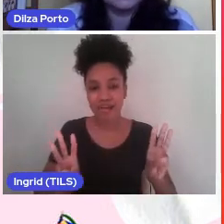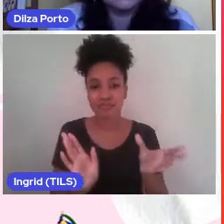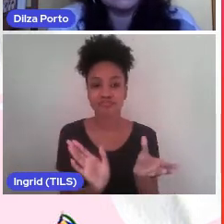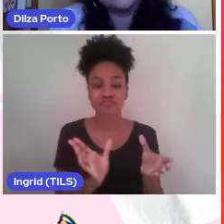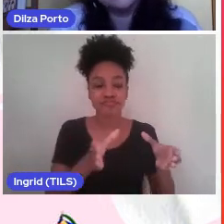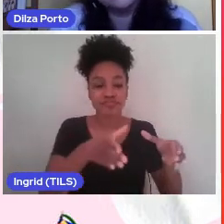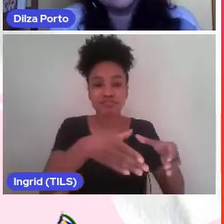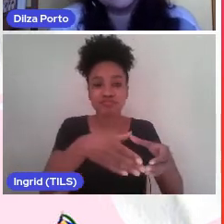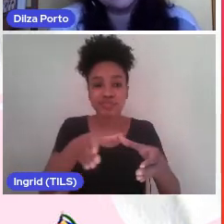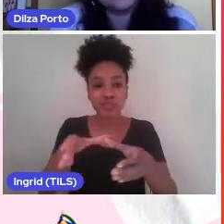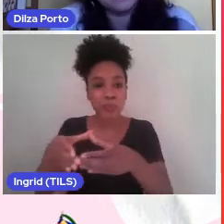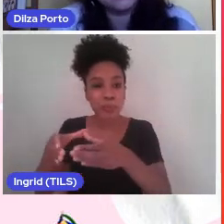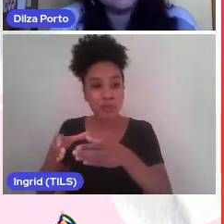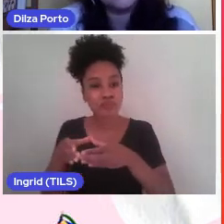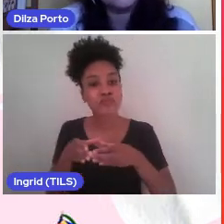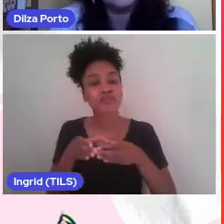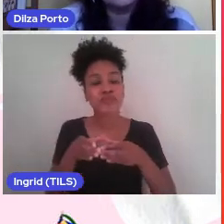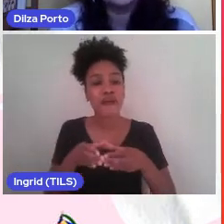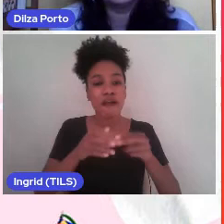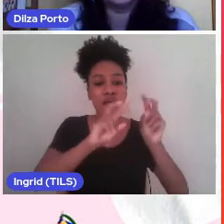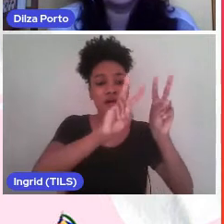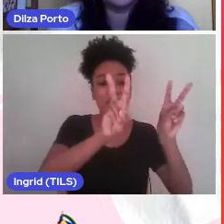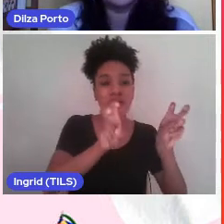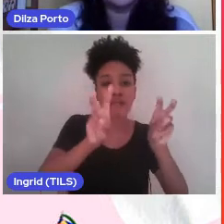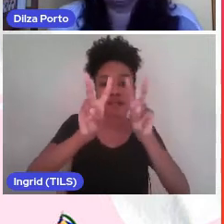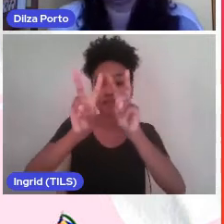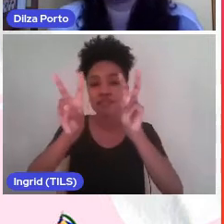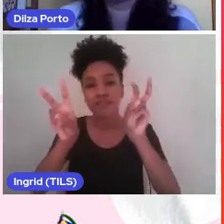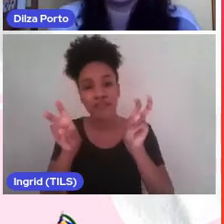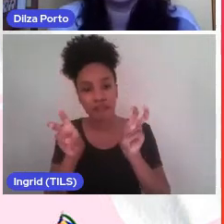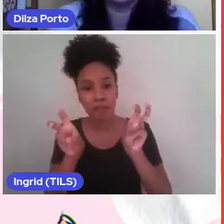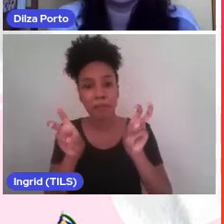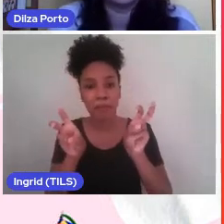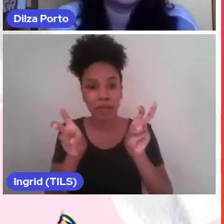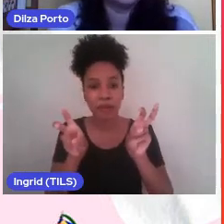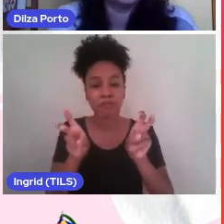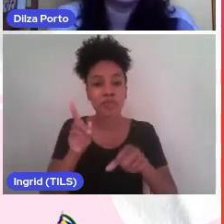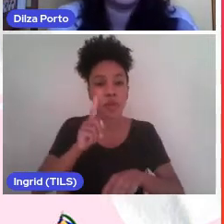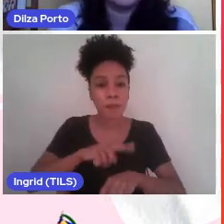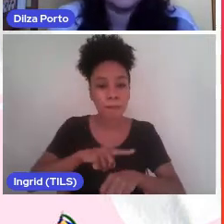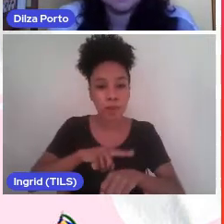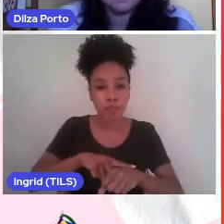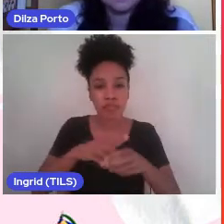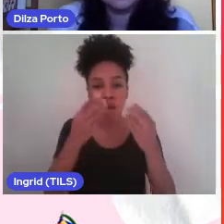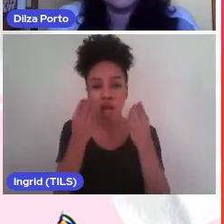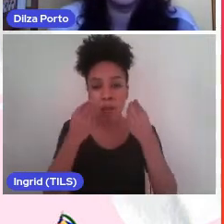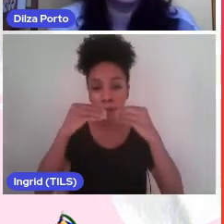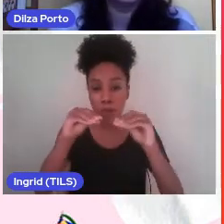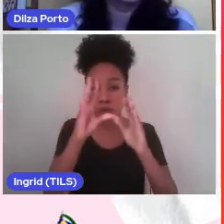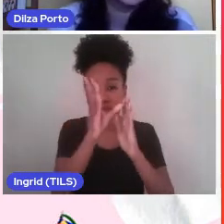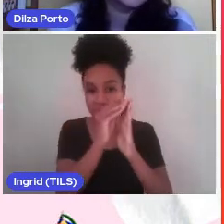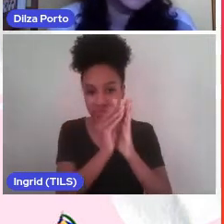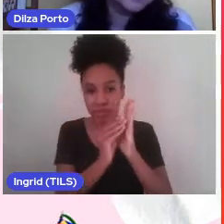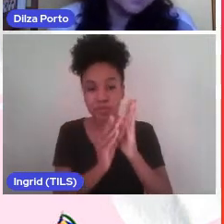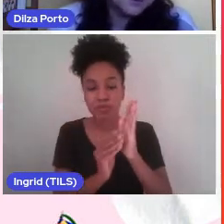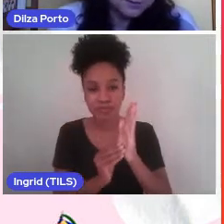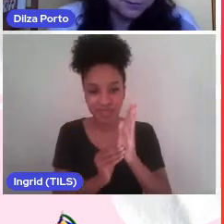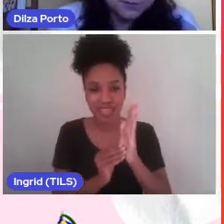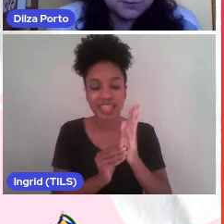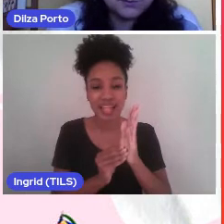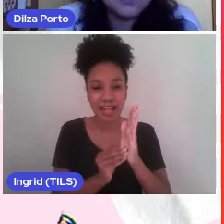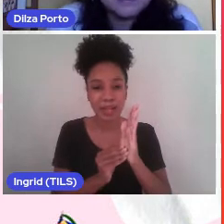então, em núcleos temáticos e na hora de postar o material em trilhas, né, que,